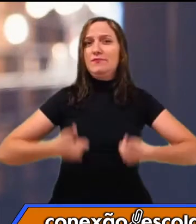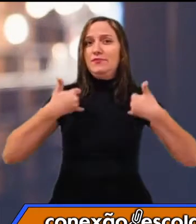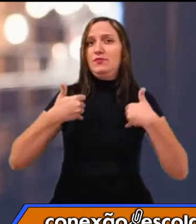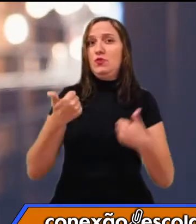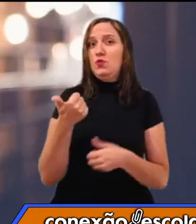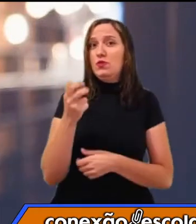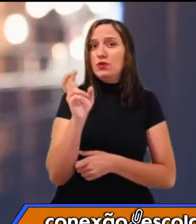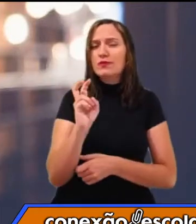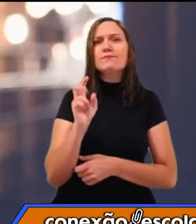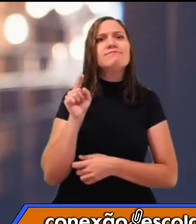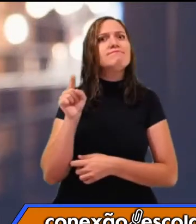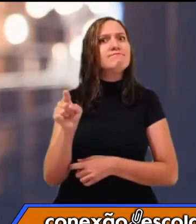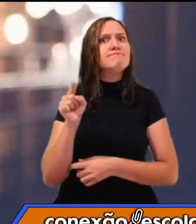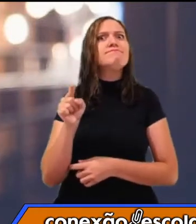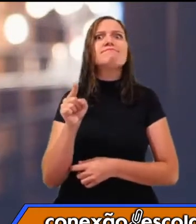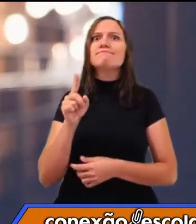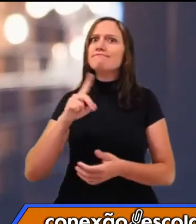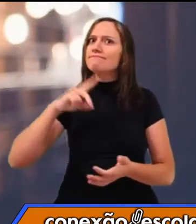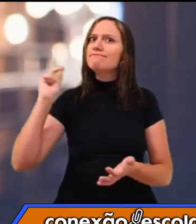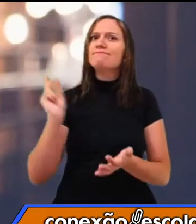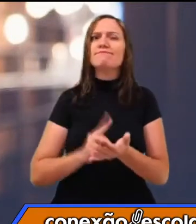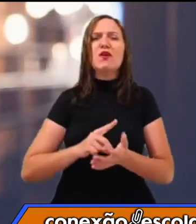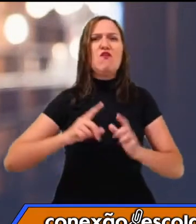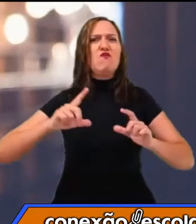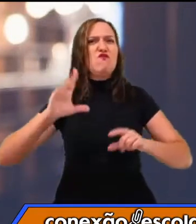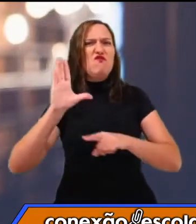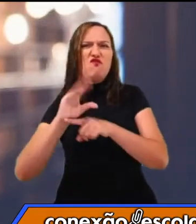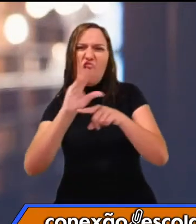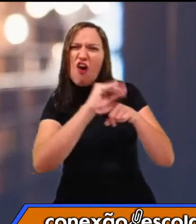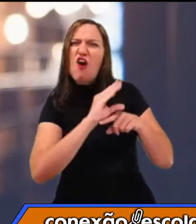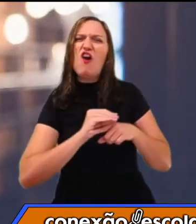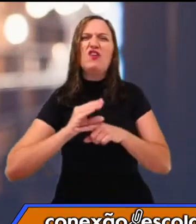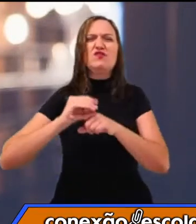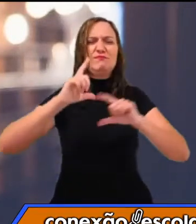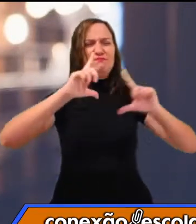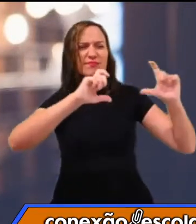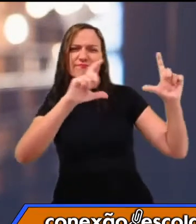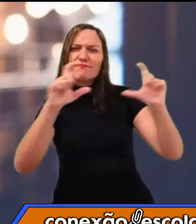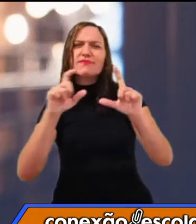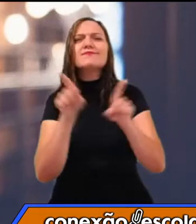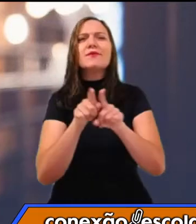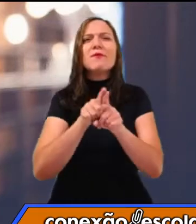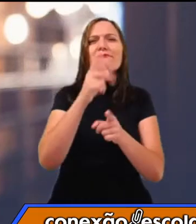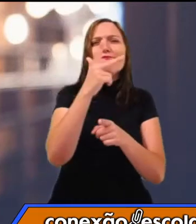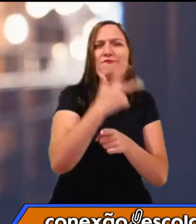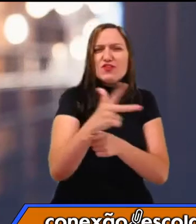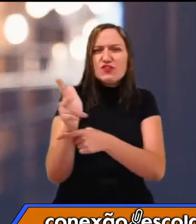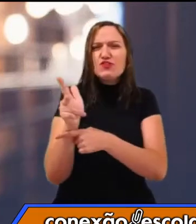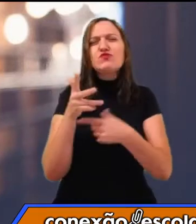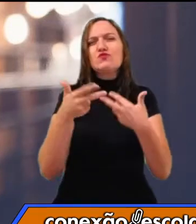registrada em fotos, em vídeos, né? Então,